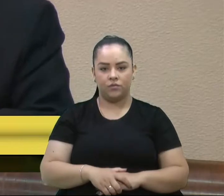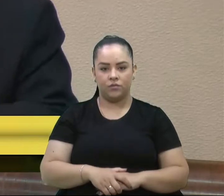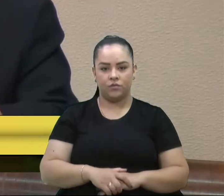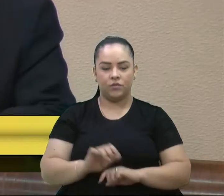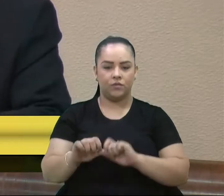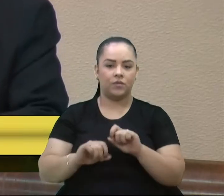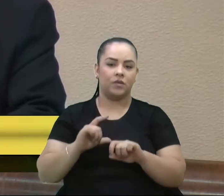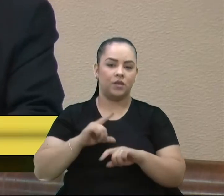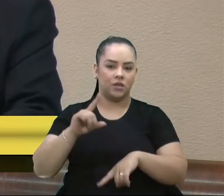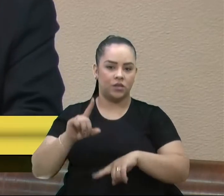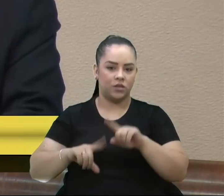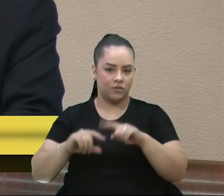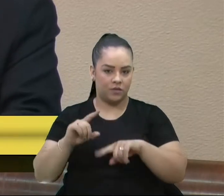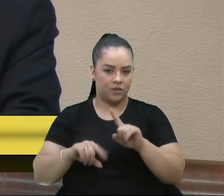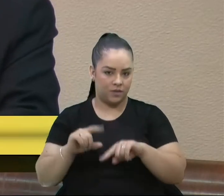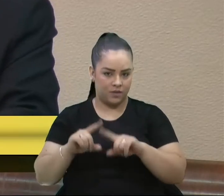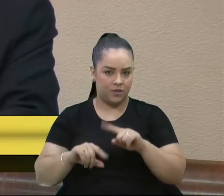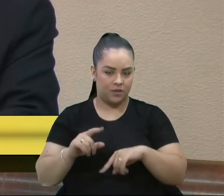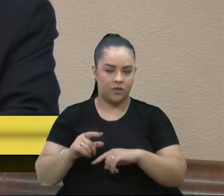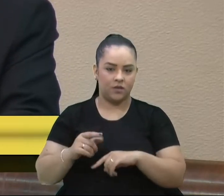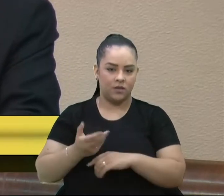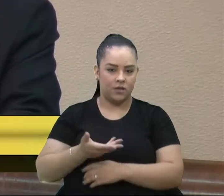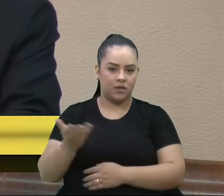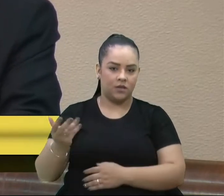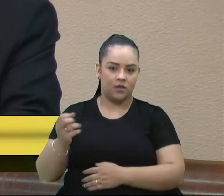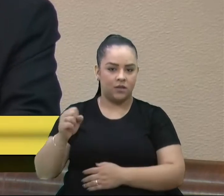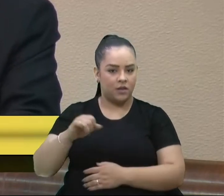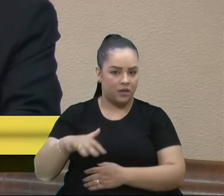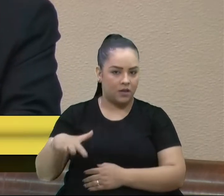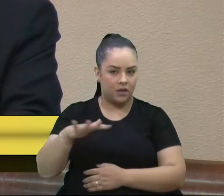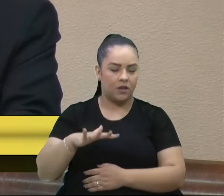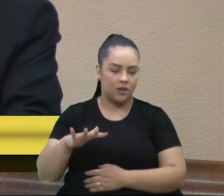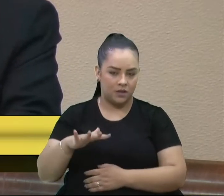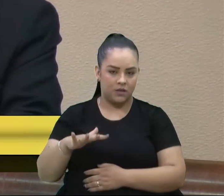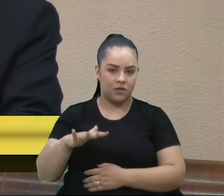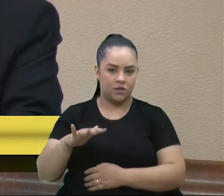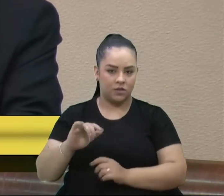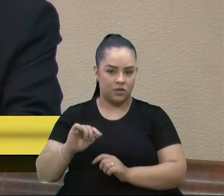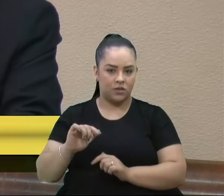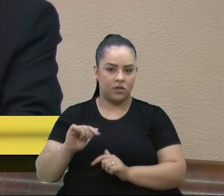serviços, na área da ação civil pública,